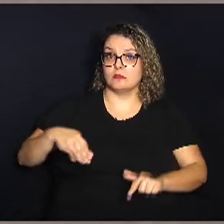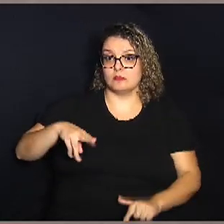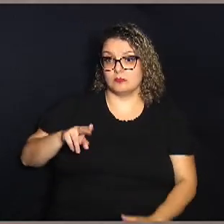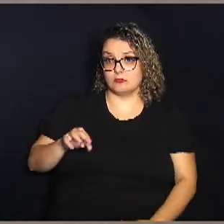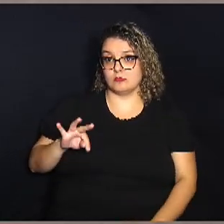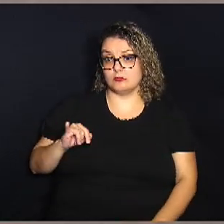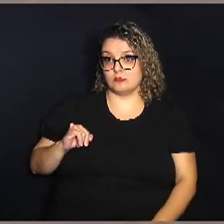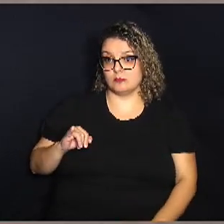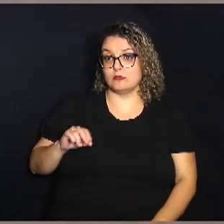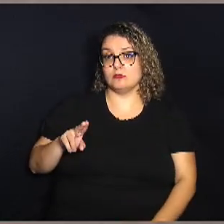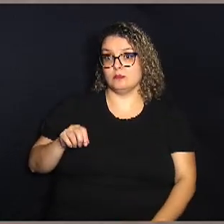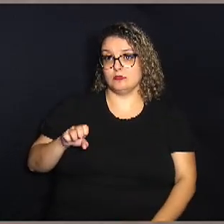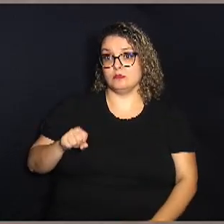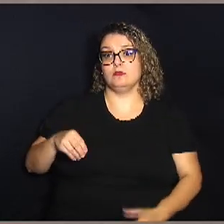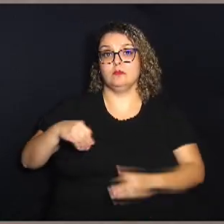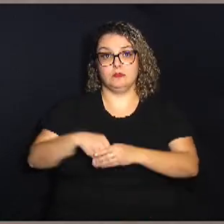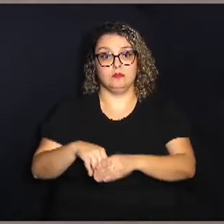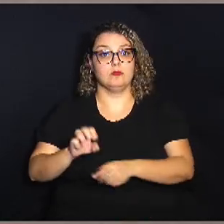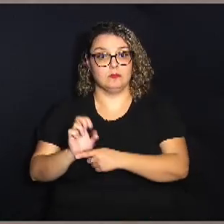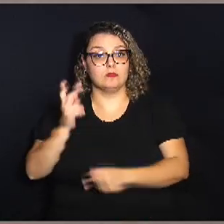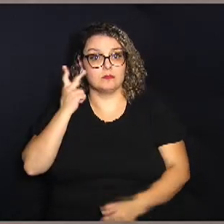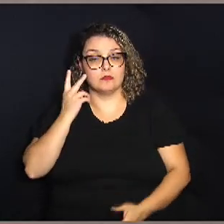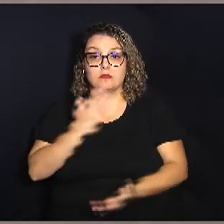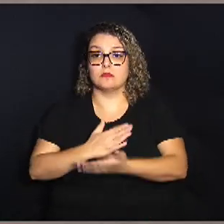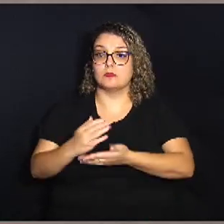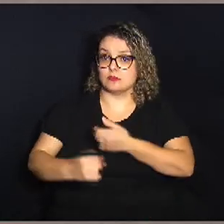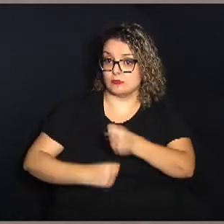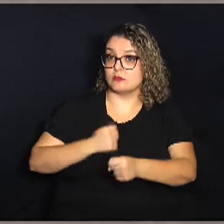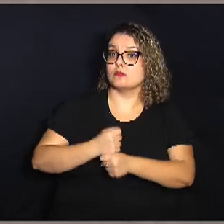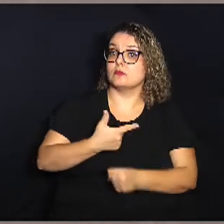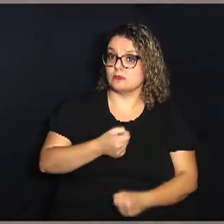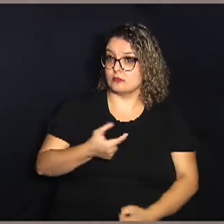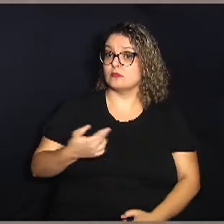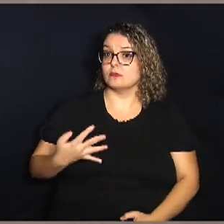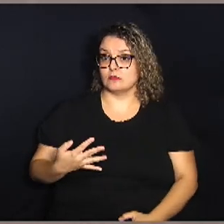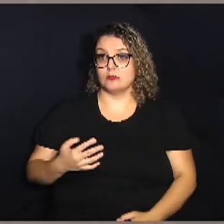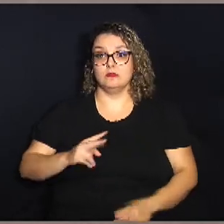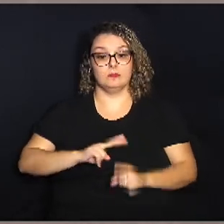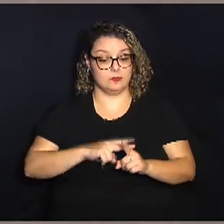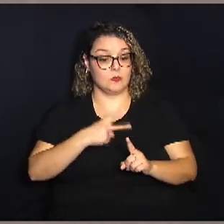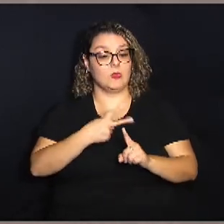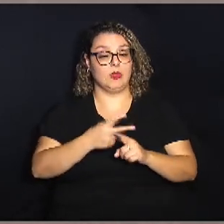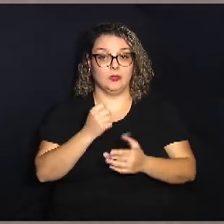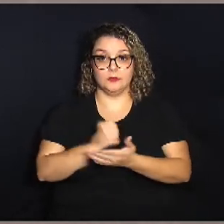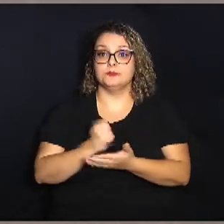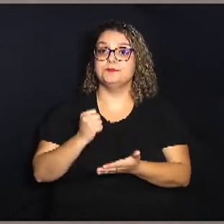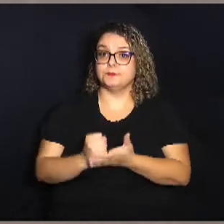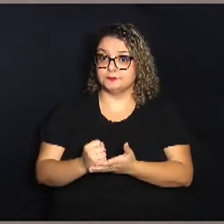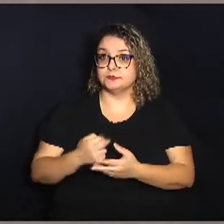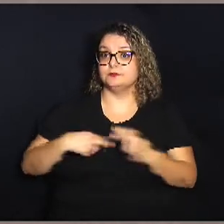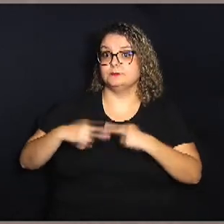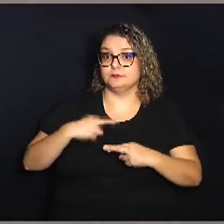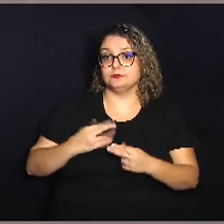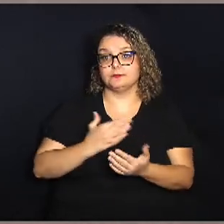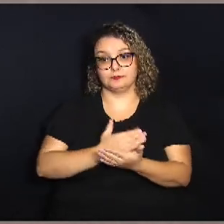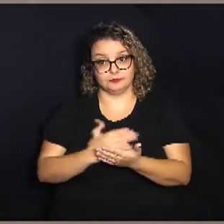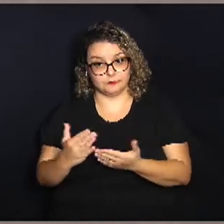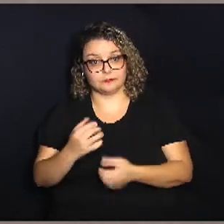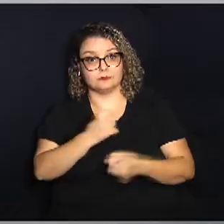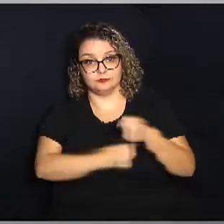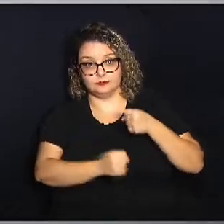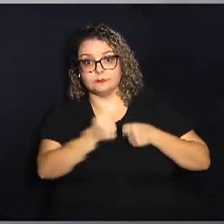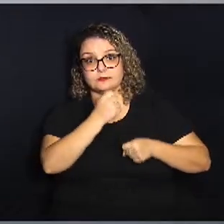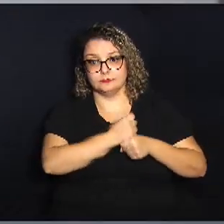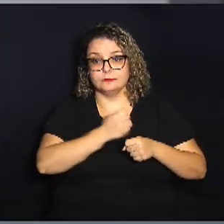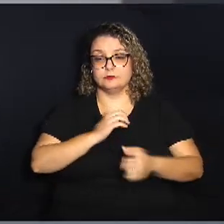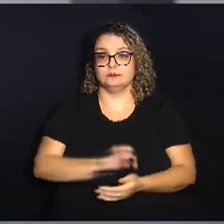do interior de São Paulo começou o ano de 2024 com o dobro de contratações em relação ao início do ano anterior.